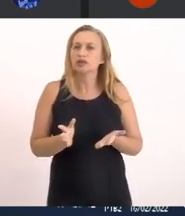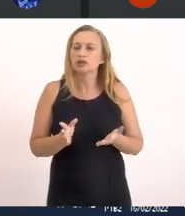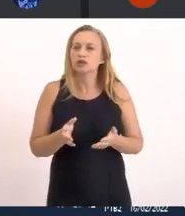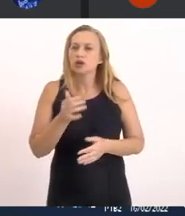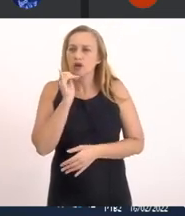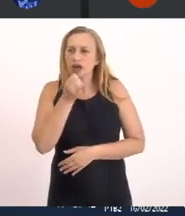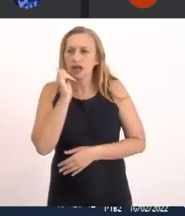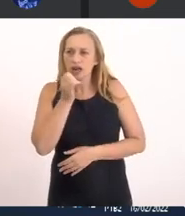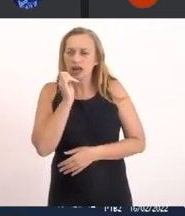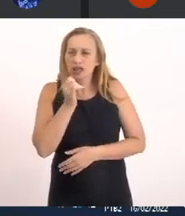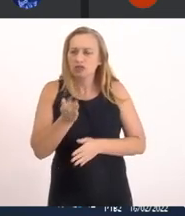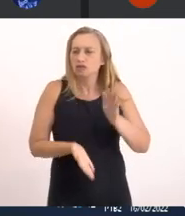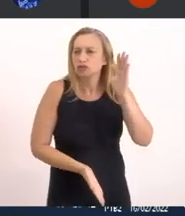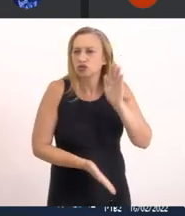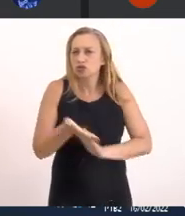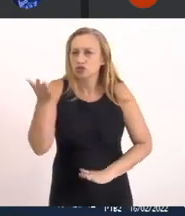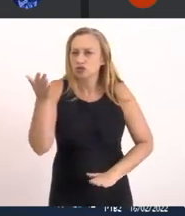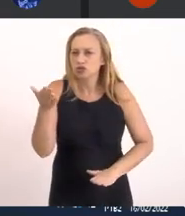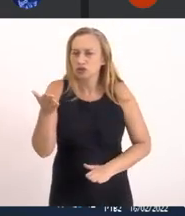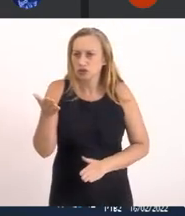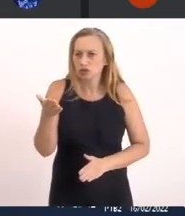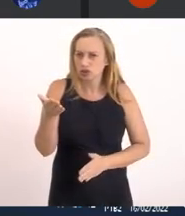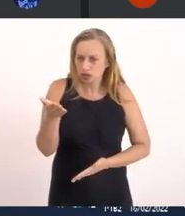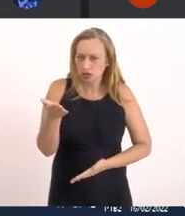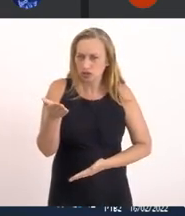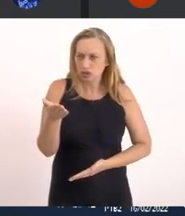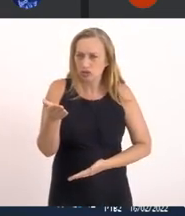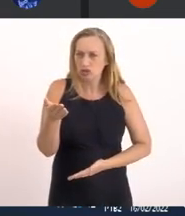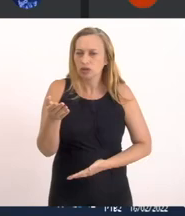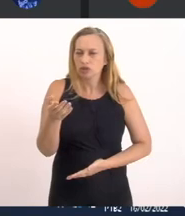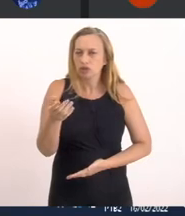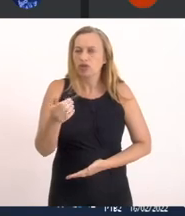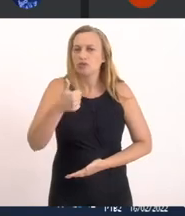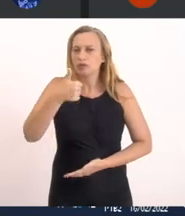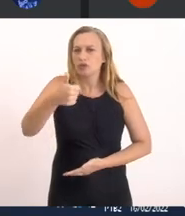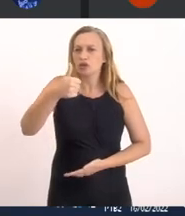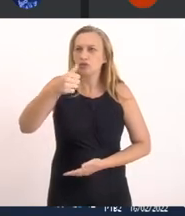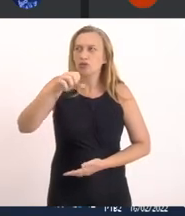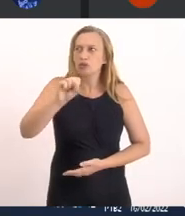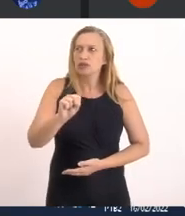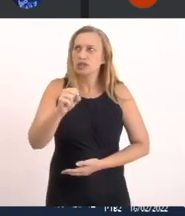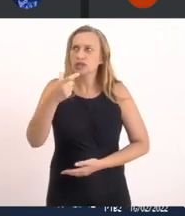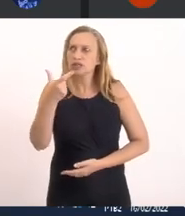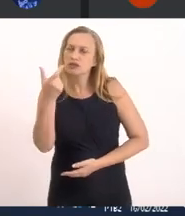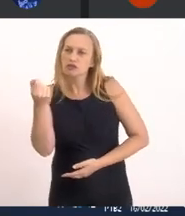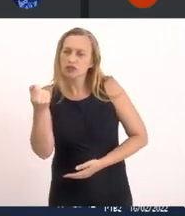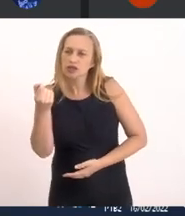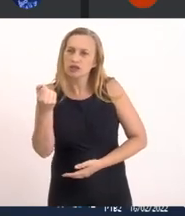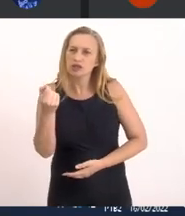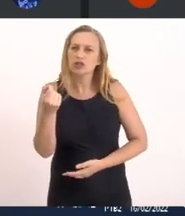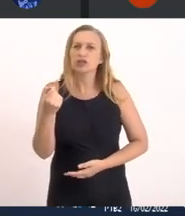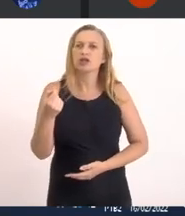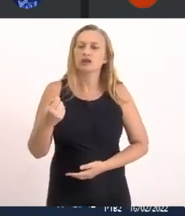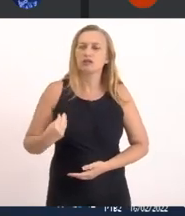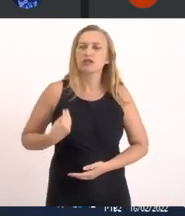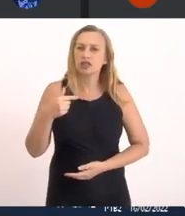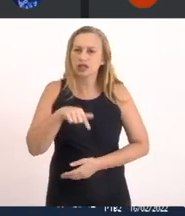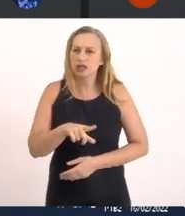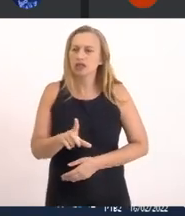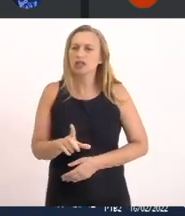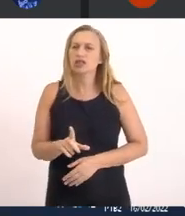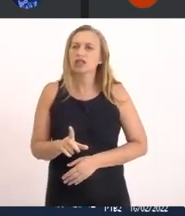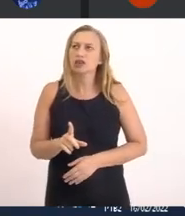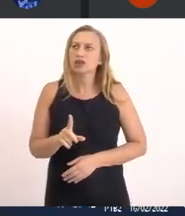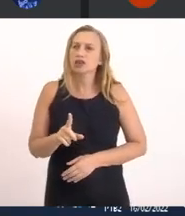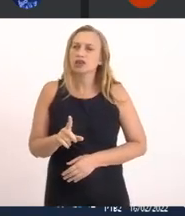relato De viagem De Augusto Sem leque 1820 Por aqui Esteve E ele lá Do